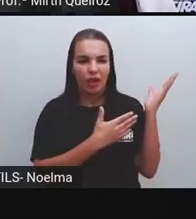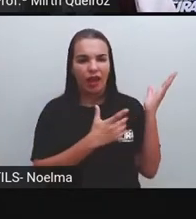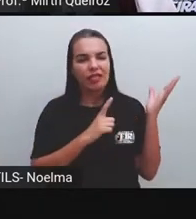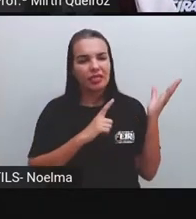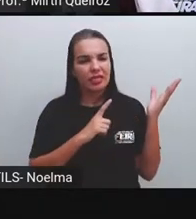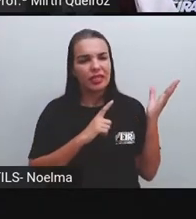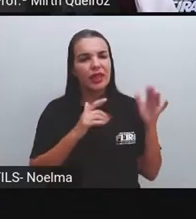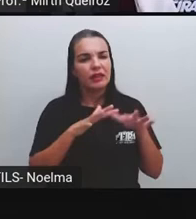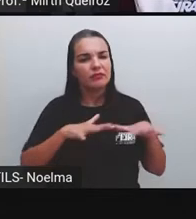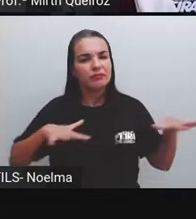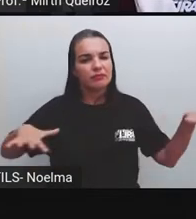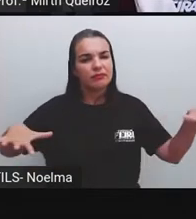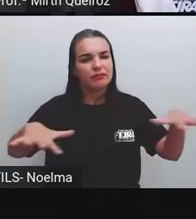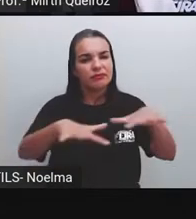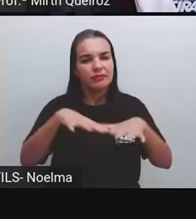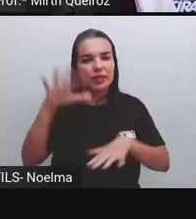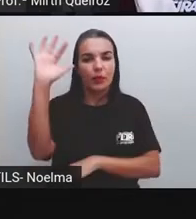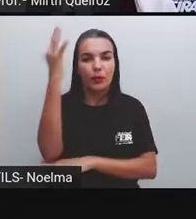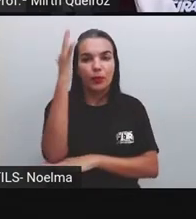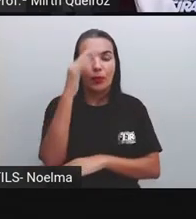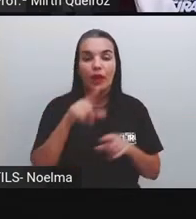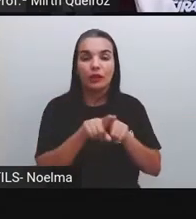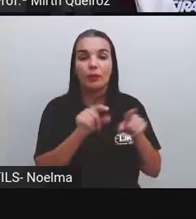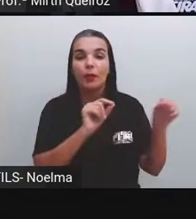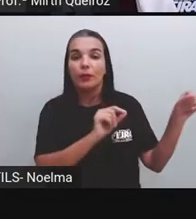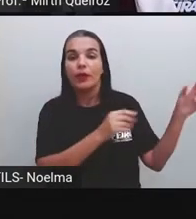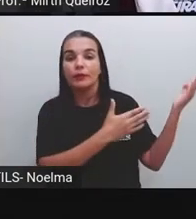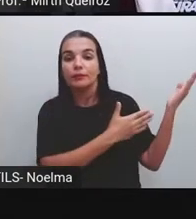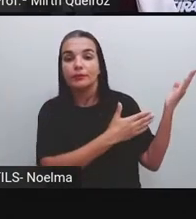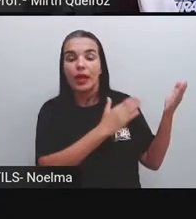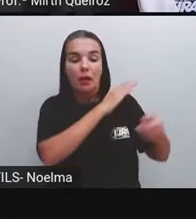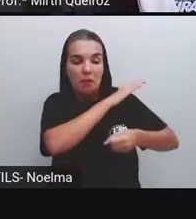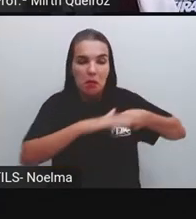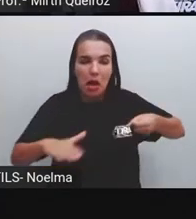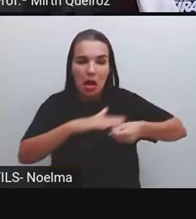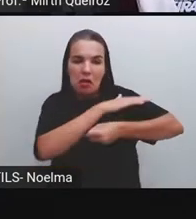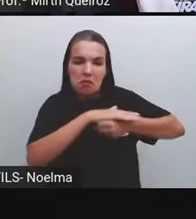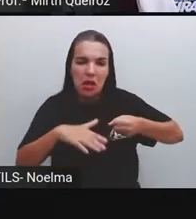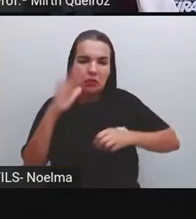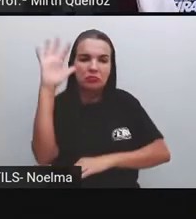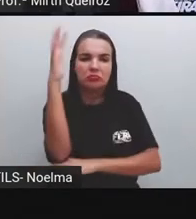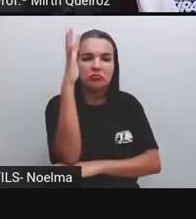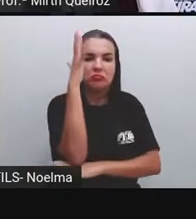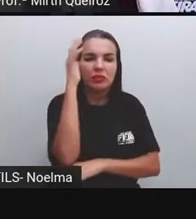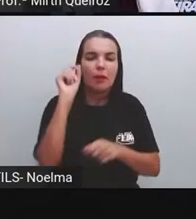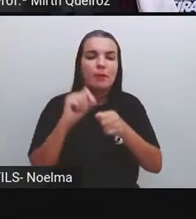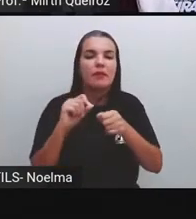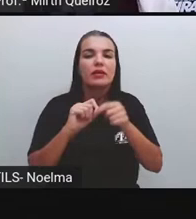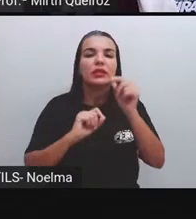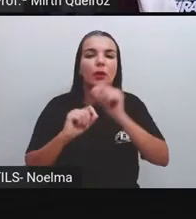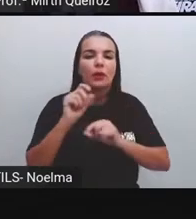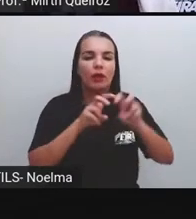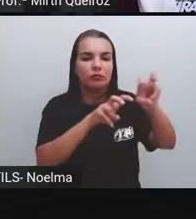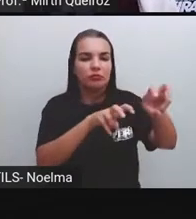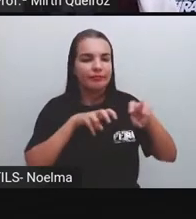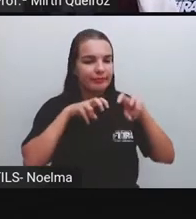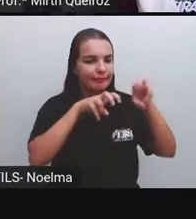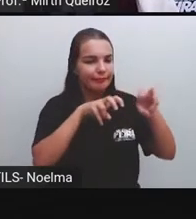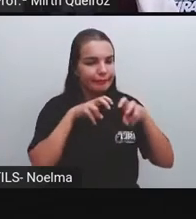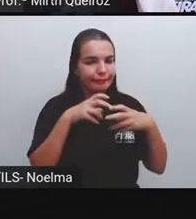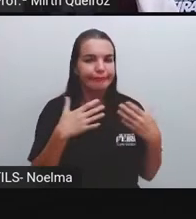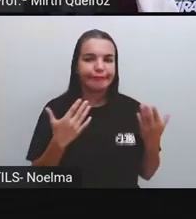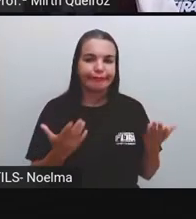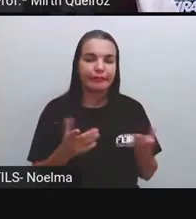né? Aqui nós temos o próprio desmatamento que aconteceu aí através da intervenção humana. Nós temos